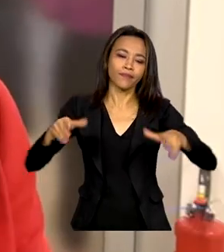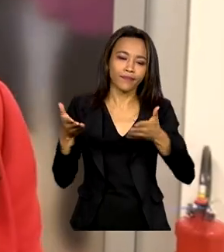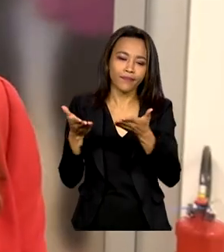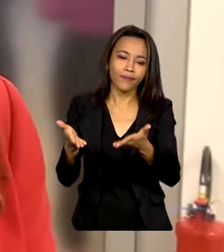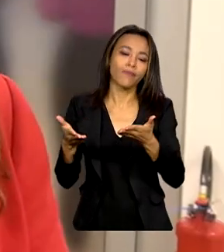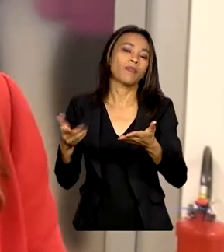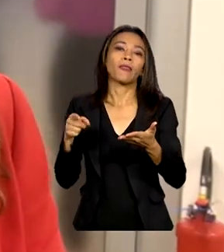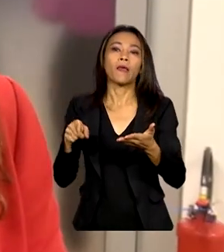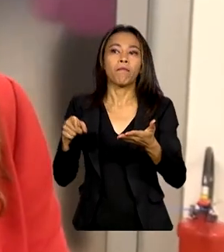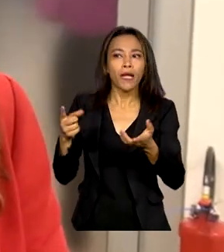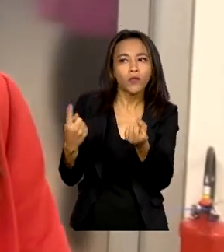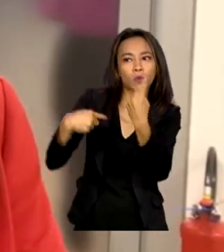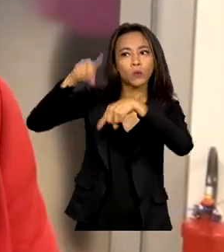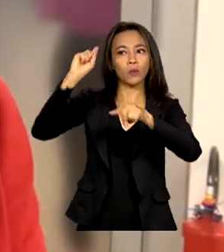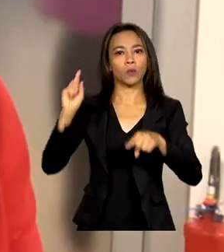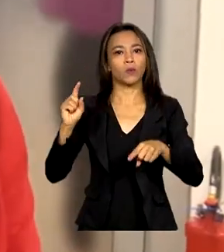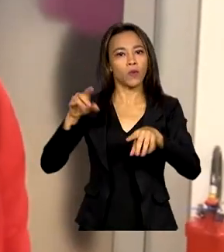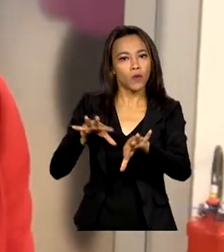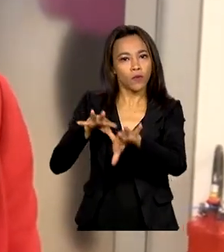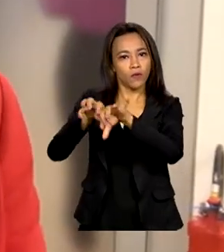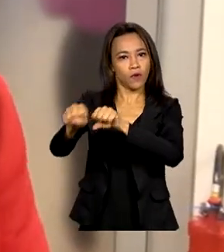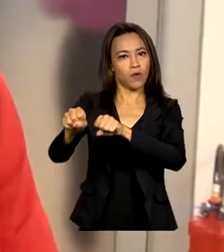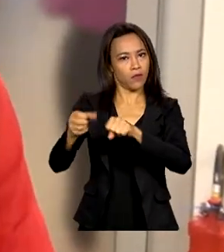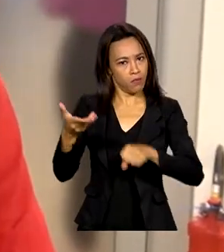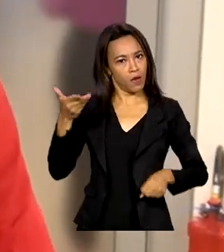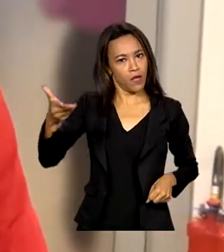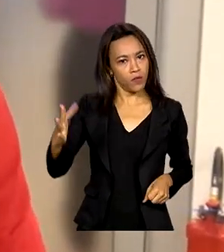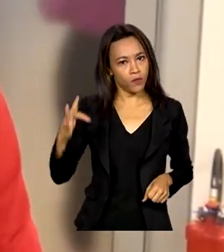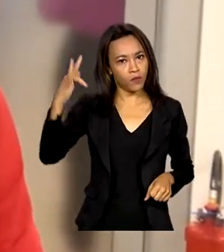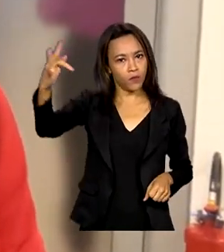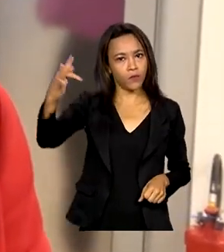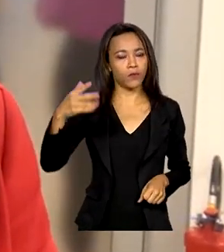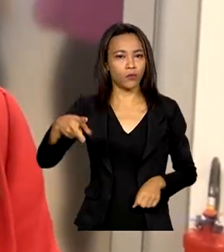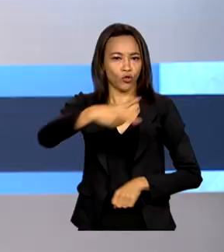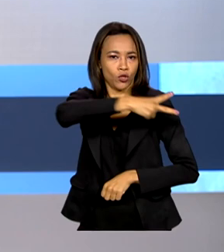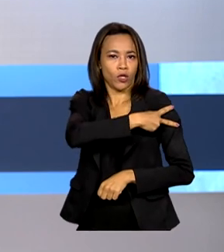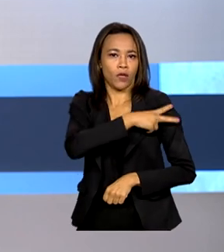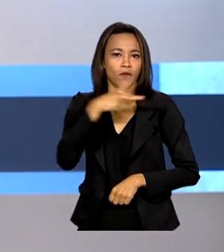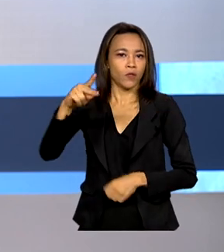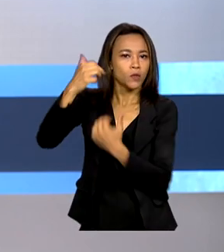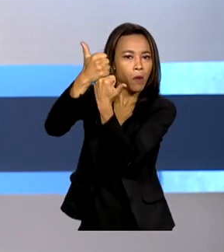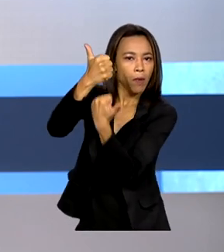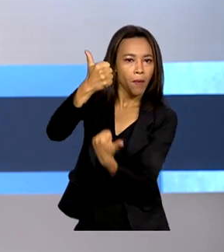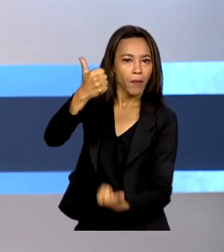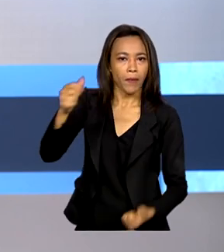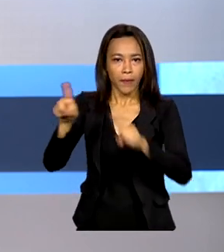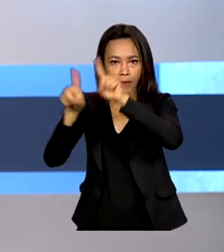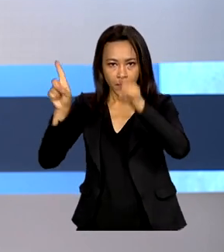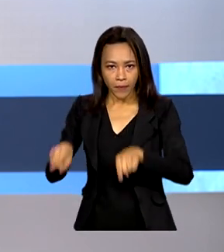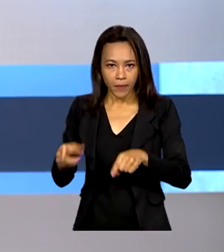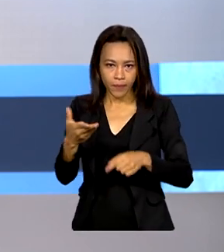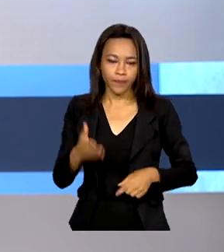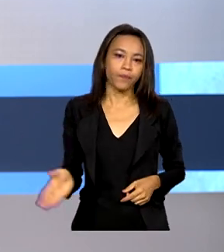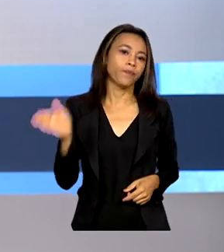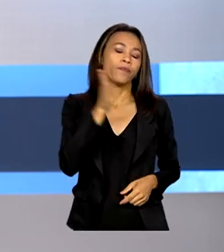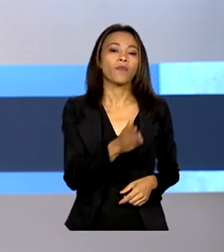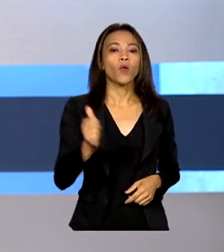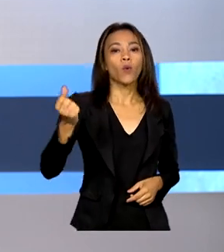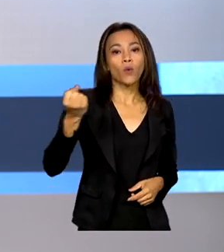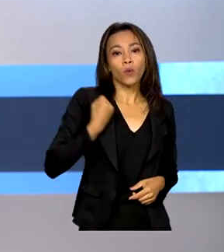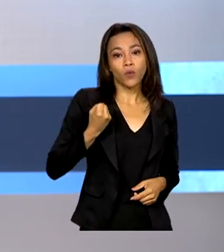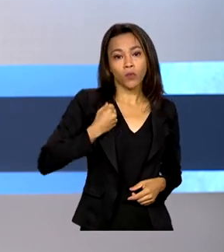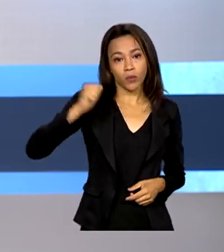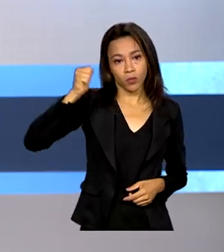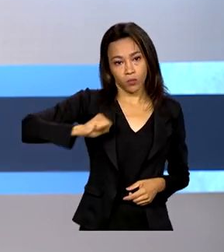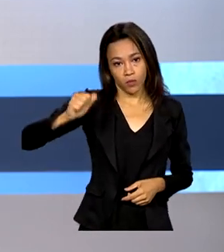de ascensão, de formação para se tornarem líderes nas suas carreiras. O número de bolsas de formação dos